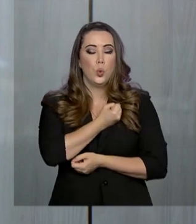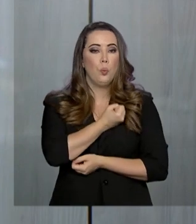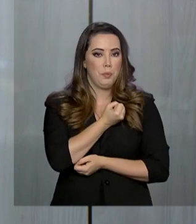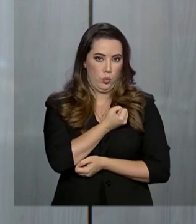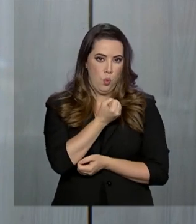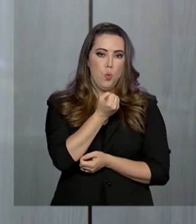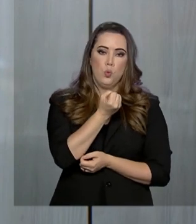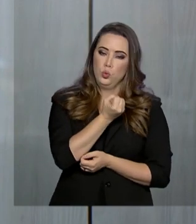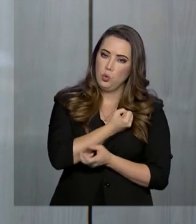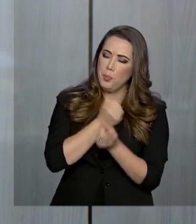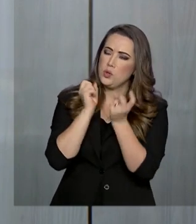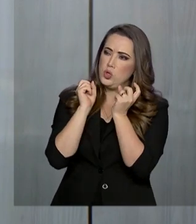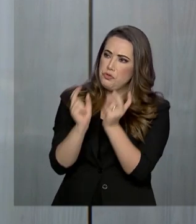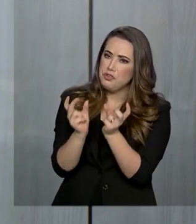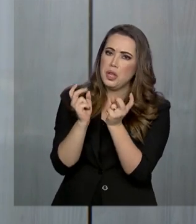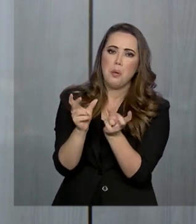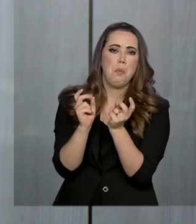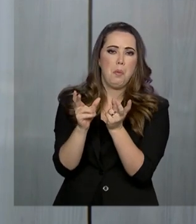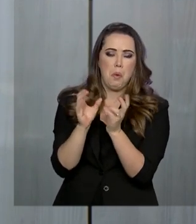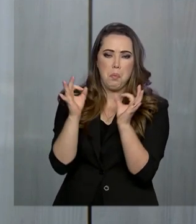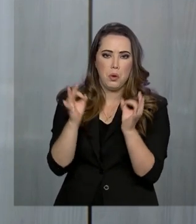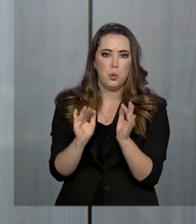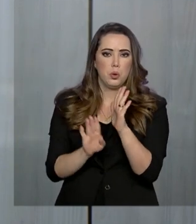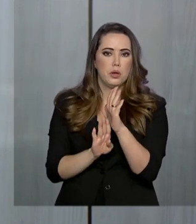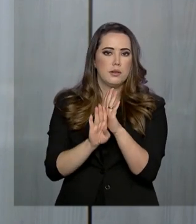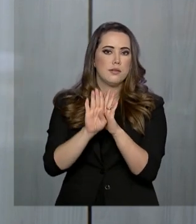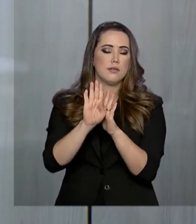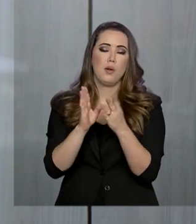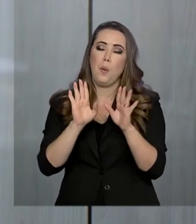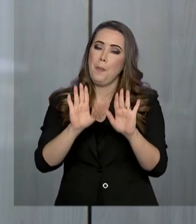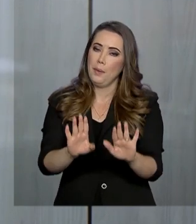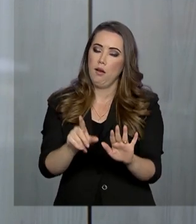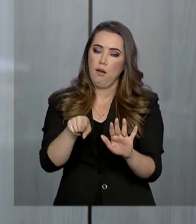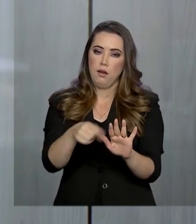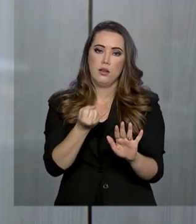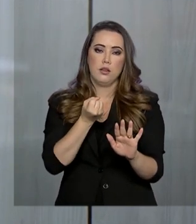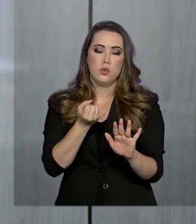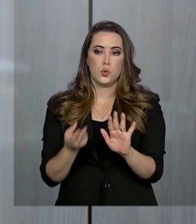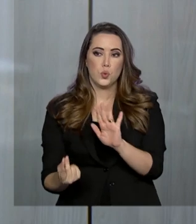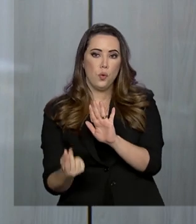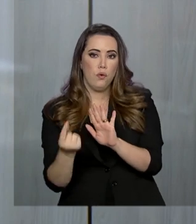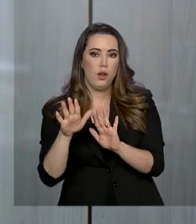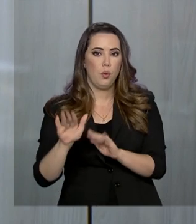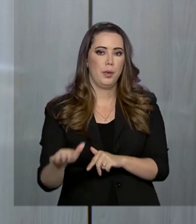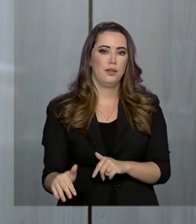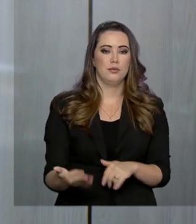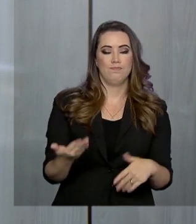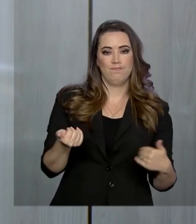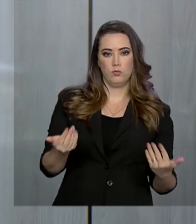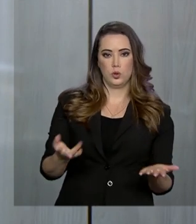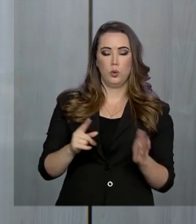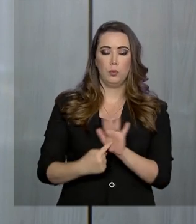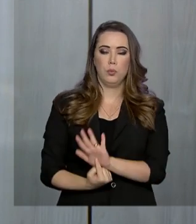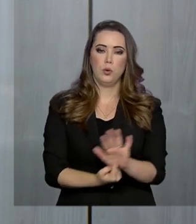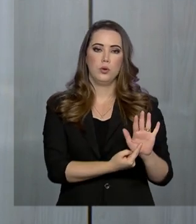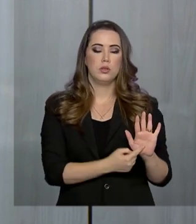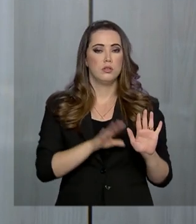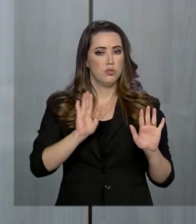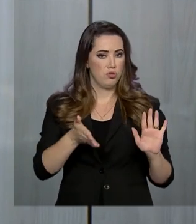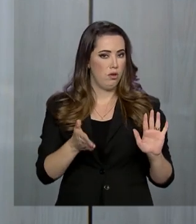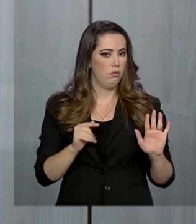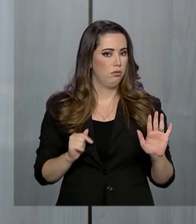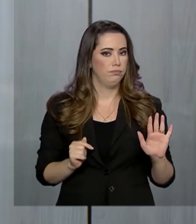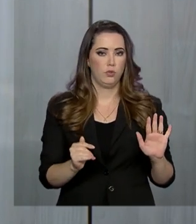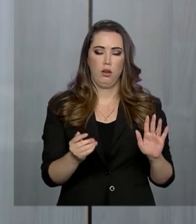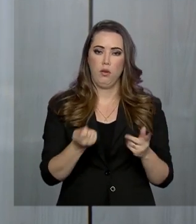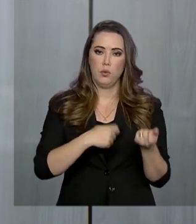volume exportado ou a quantidade efetiva daquilo que se exporta e importa. E isso sinaliza de cara uma